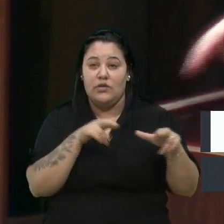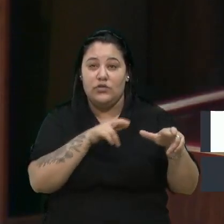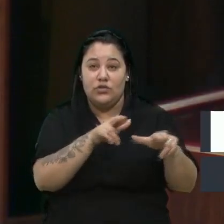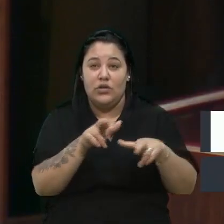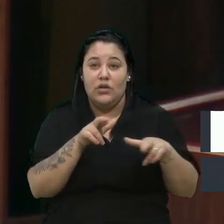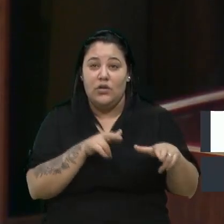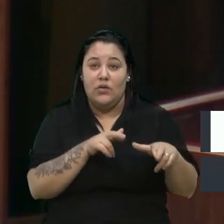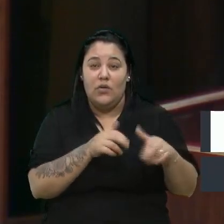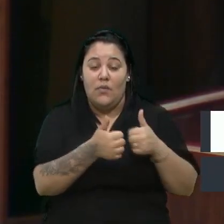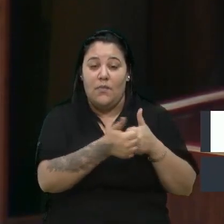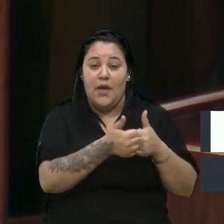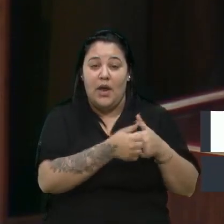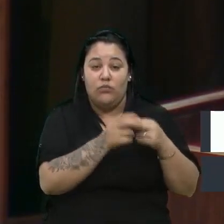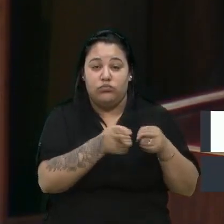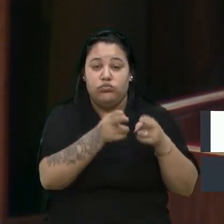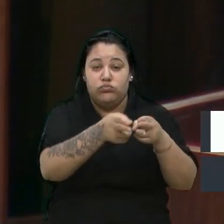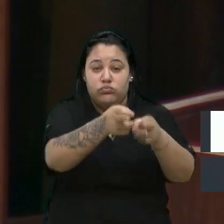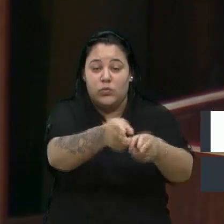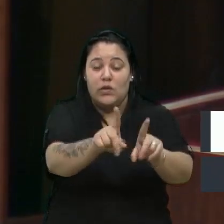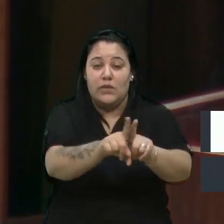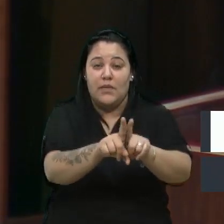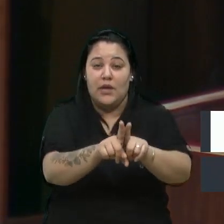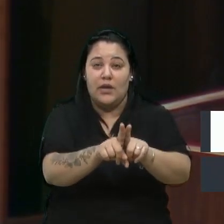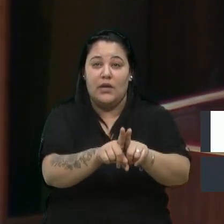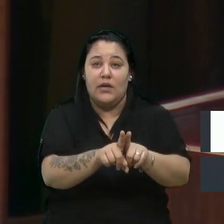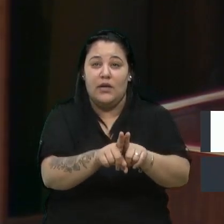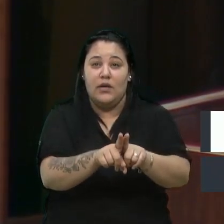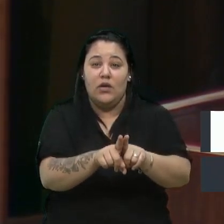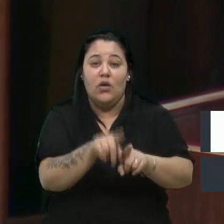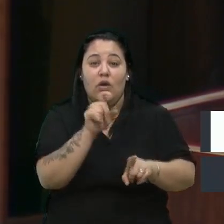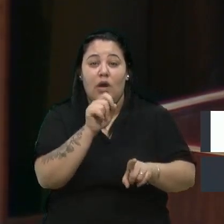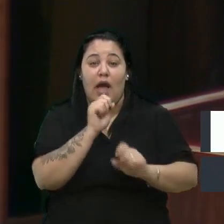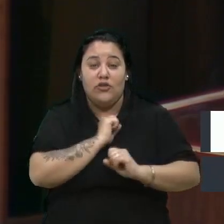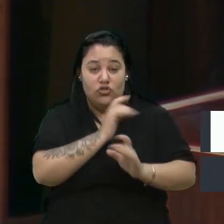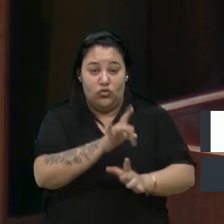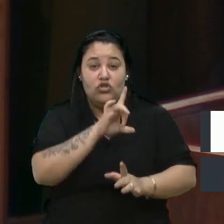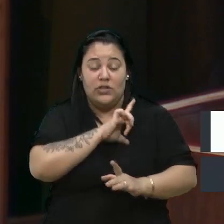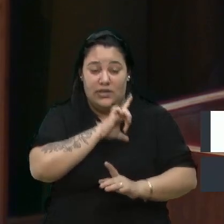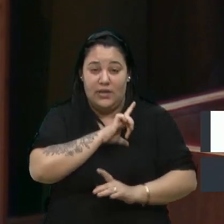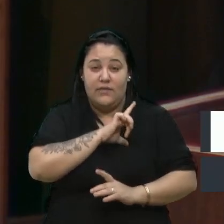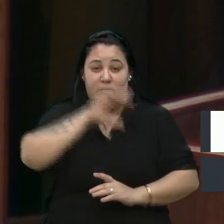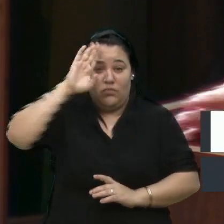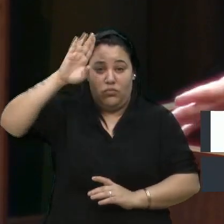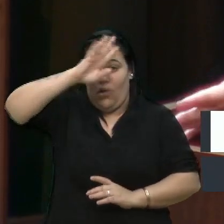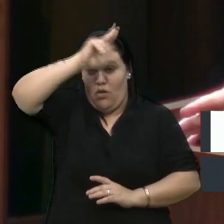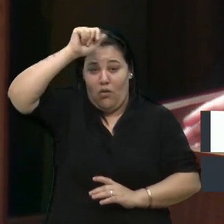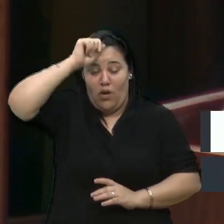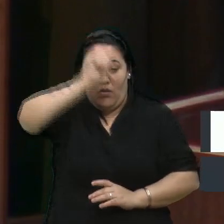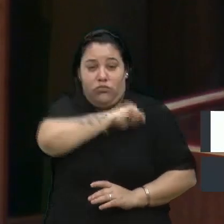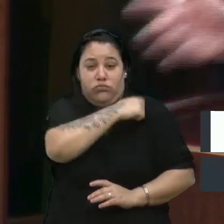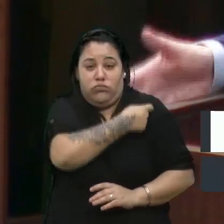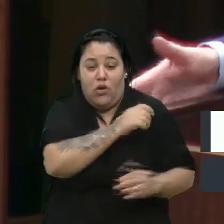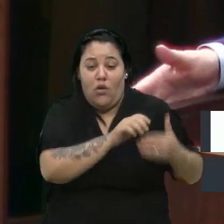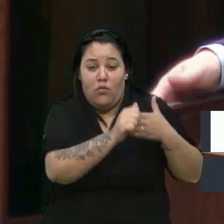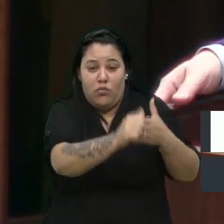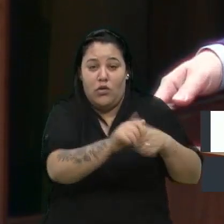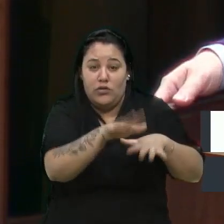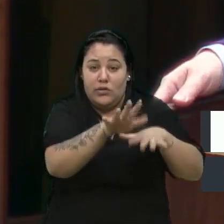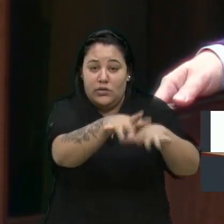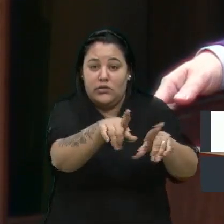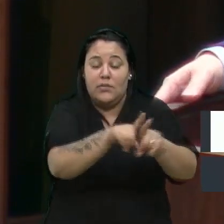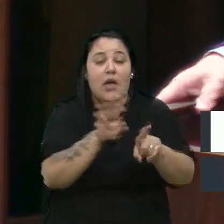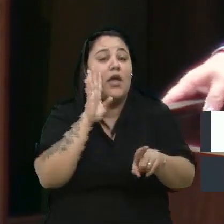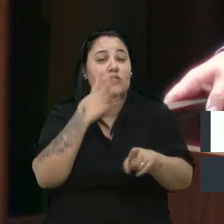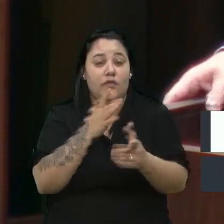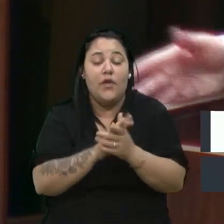próximo à Estação Férrea, a, vamos dizer, a ação da Guarda Municipal e da fiscalização de trânsito resolveu a situação, que era também uma